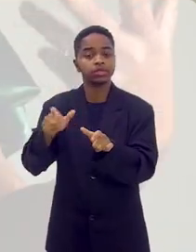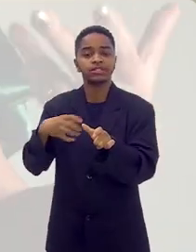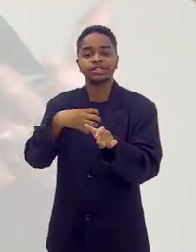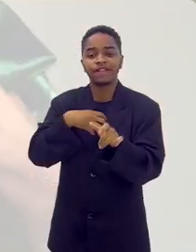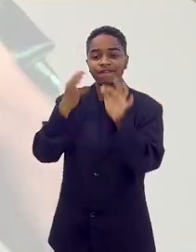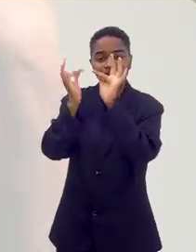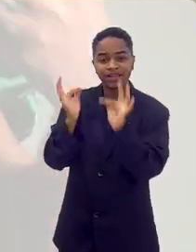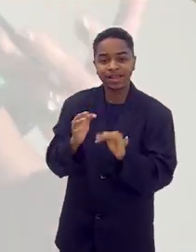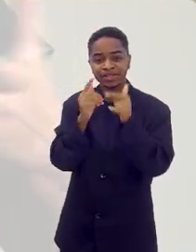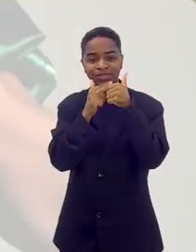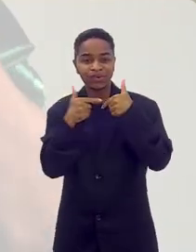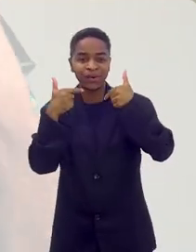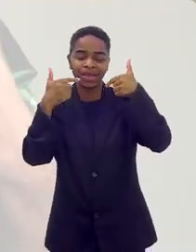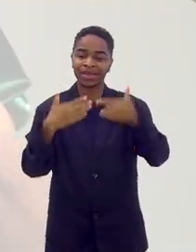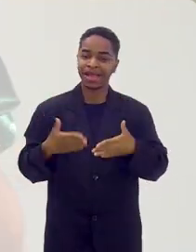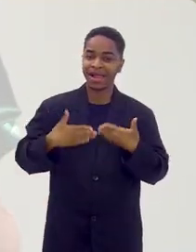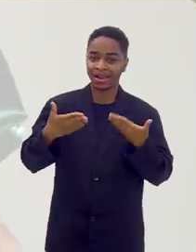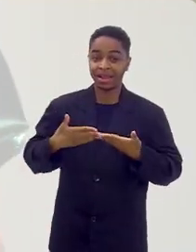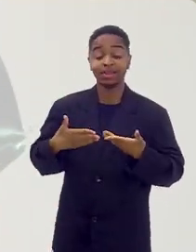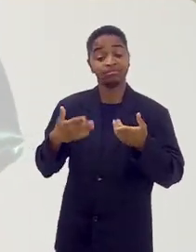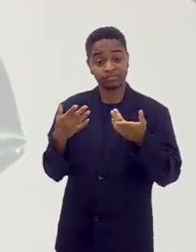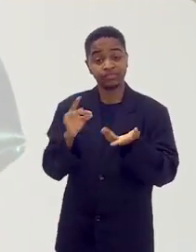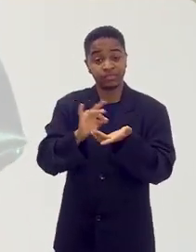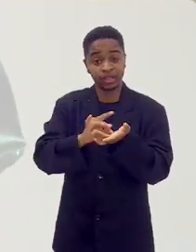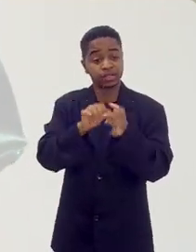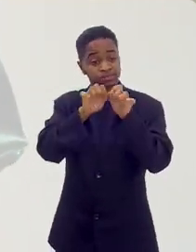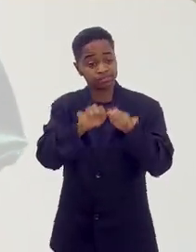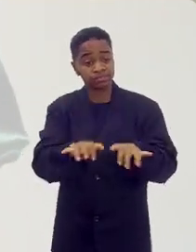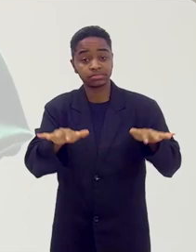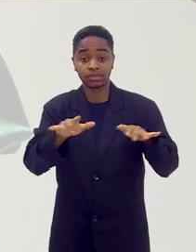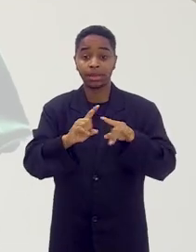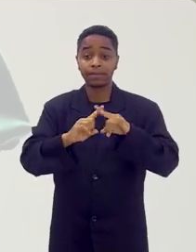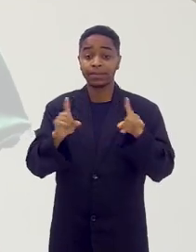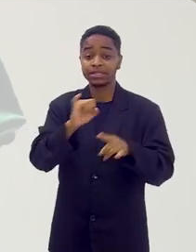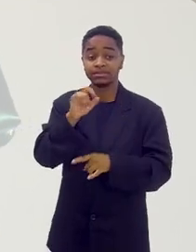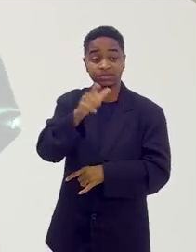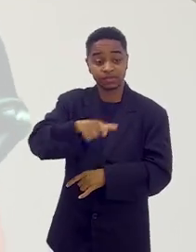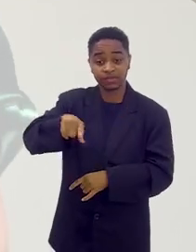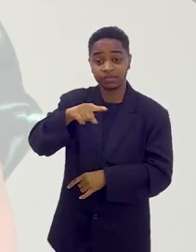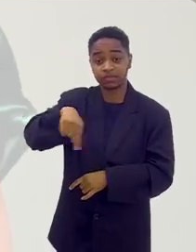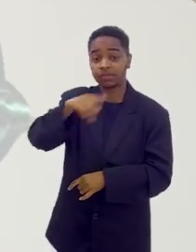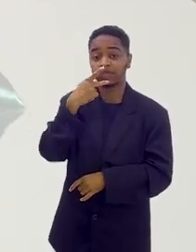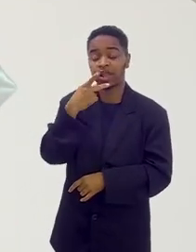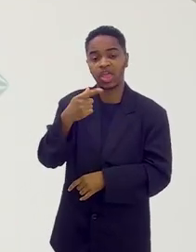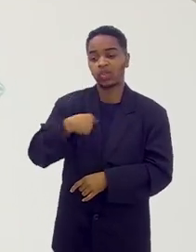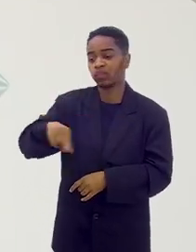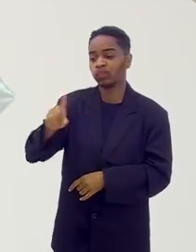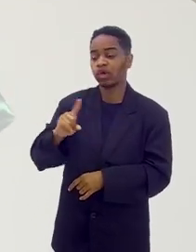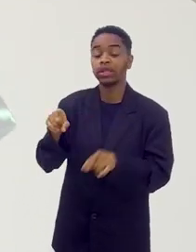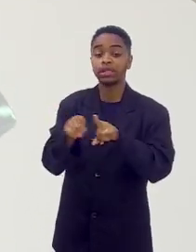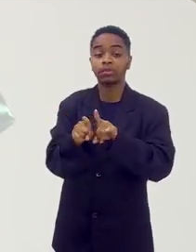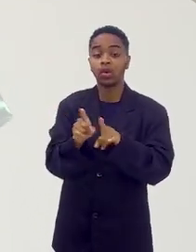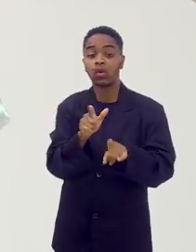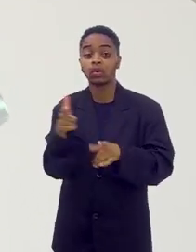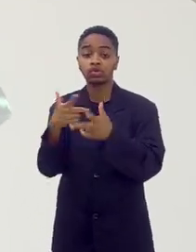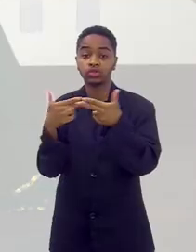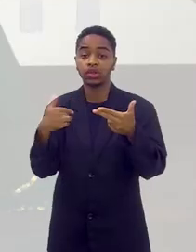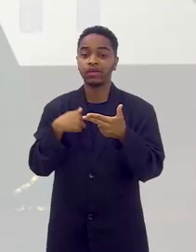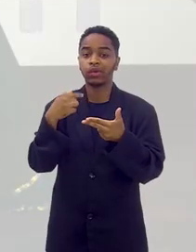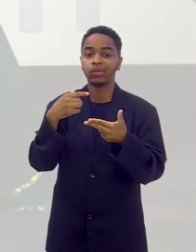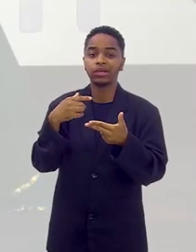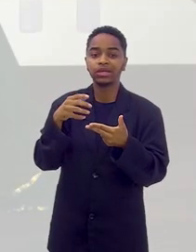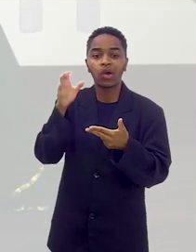nossa, feliz, sorrindo, alegre. É contagiante mesmo. Então, se você, ah, eu não vou. E outra coisa que eu escuto muito.